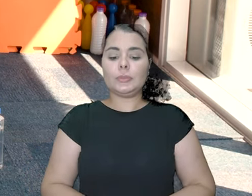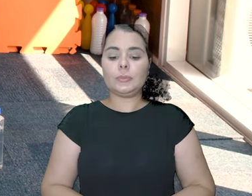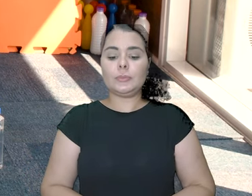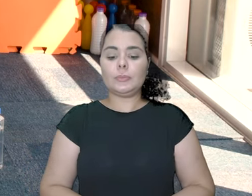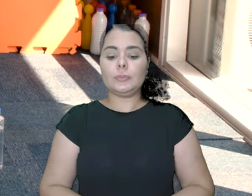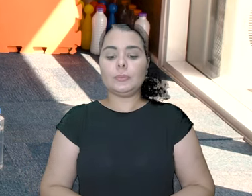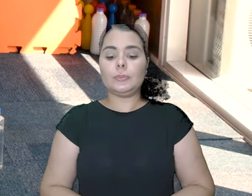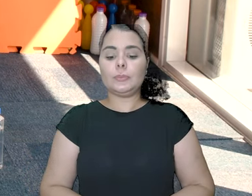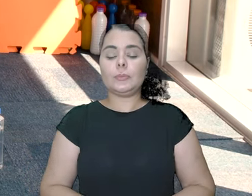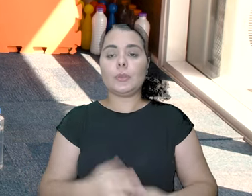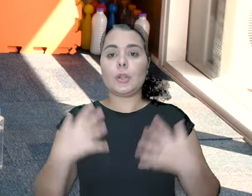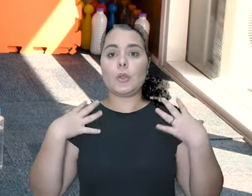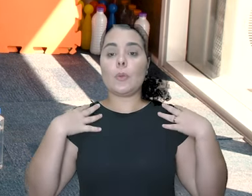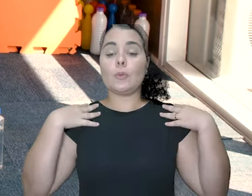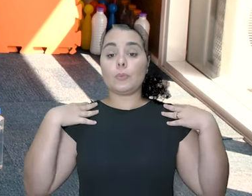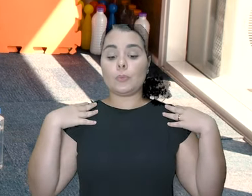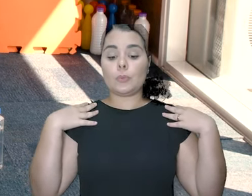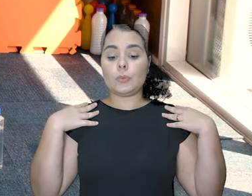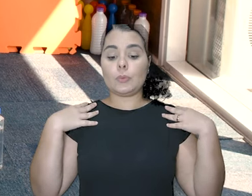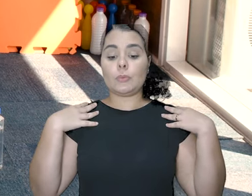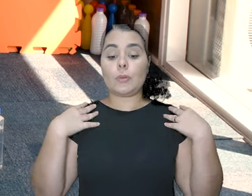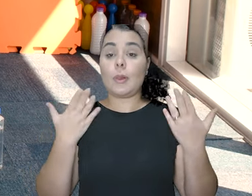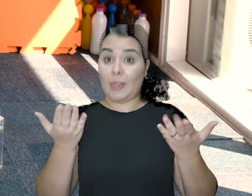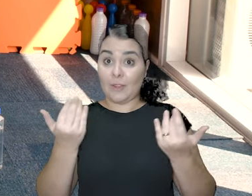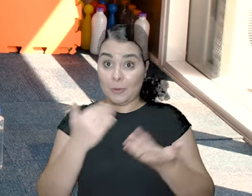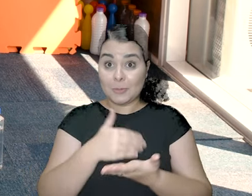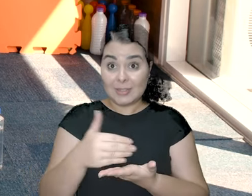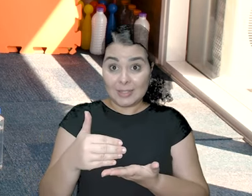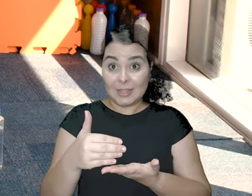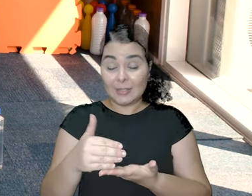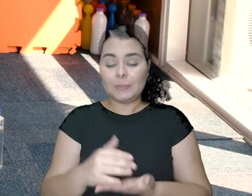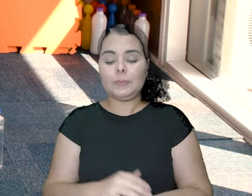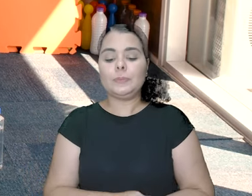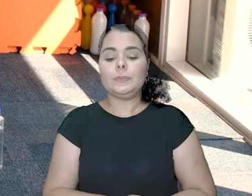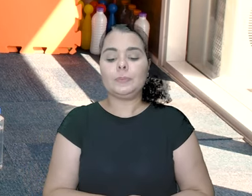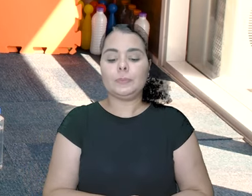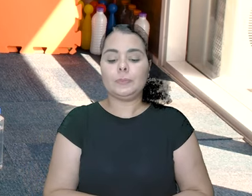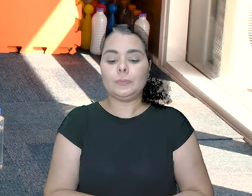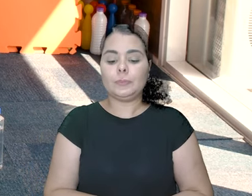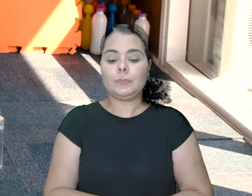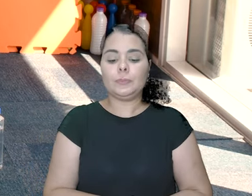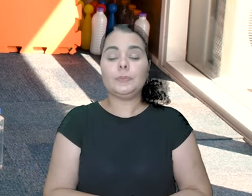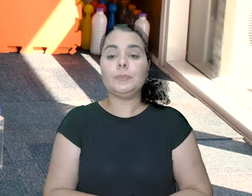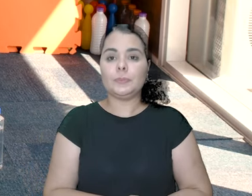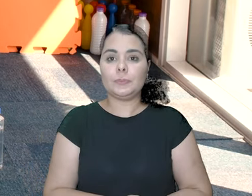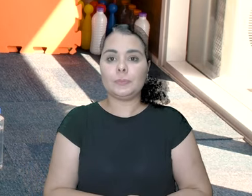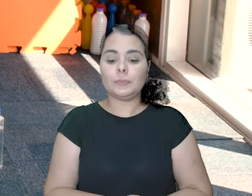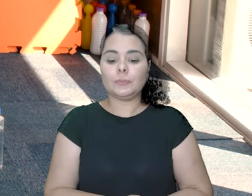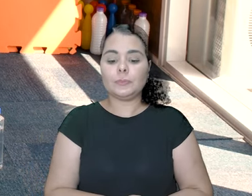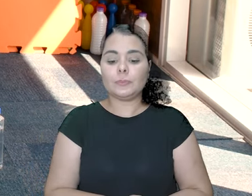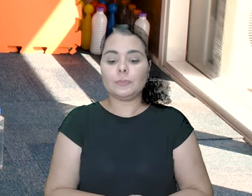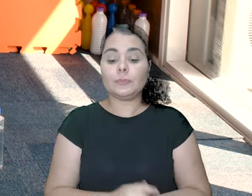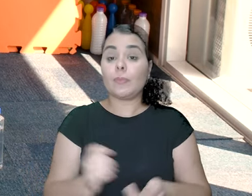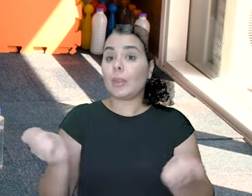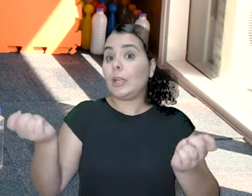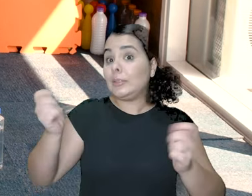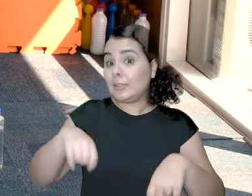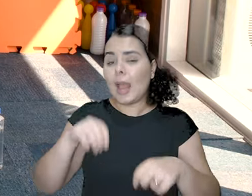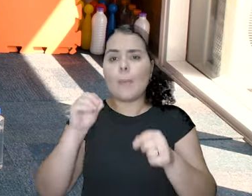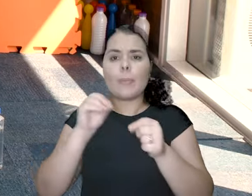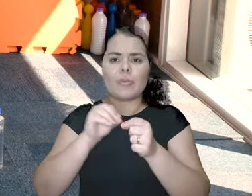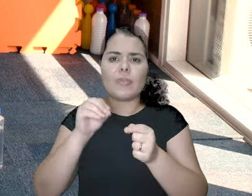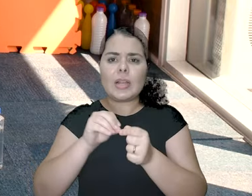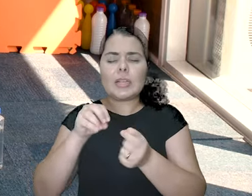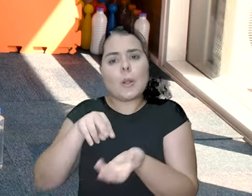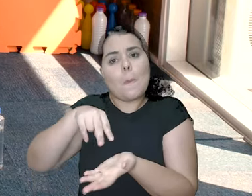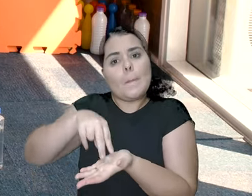Apassa um pouco desse braço aqui esticadinho, inclina. Vamos começar? Bora! Você pode